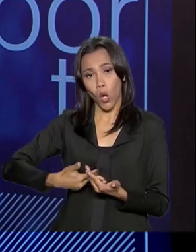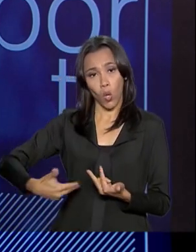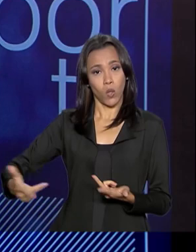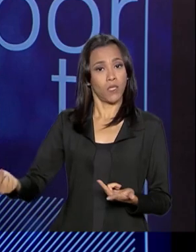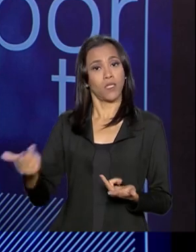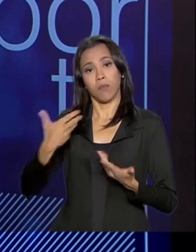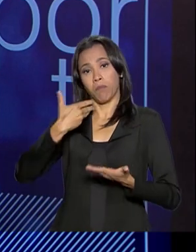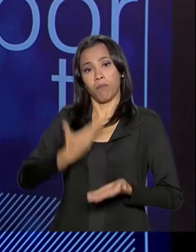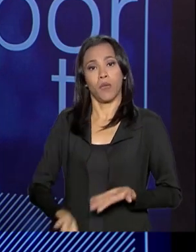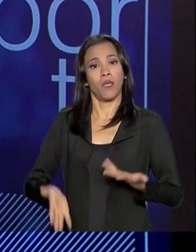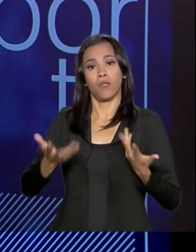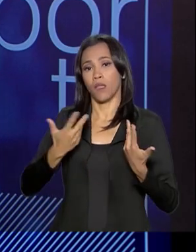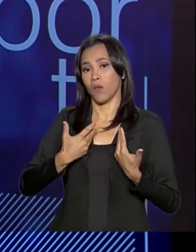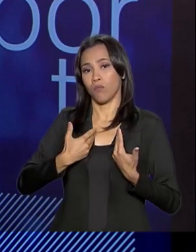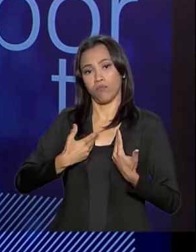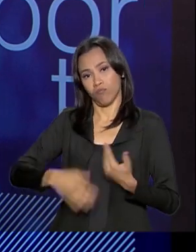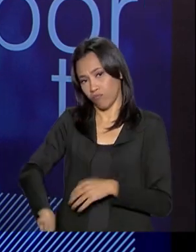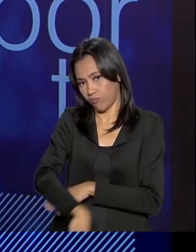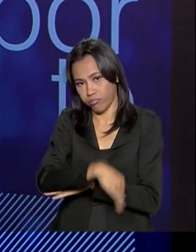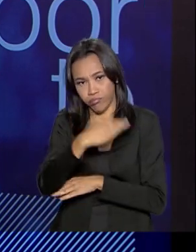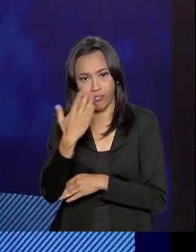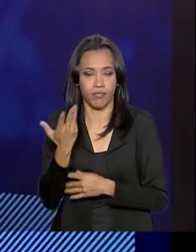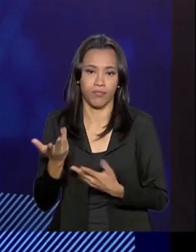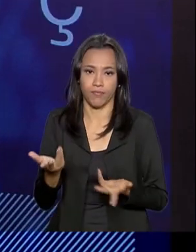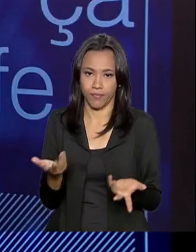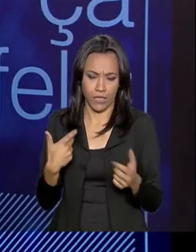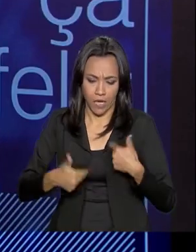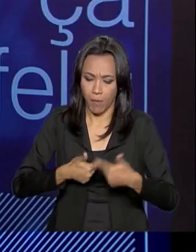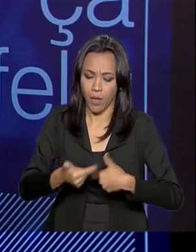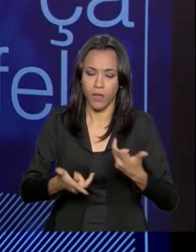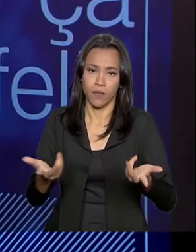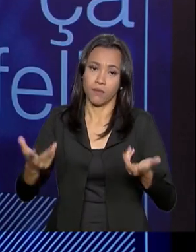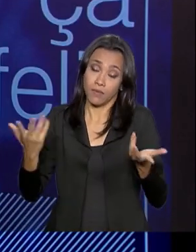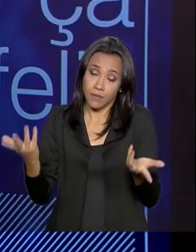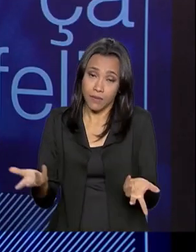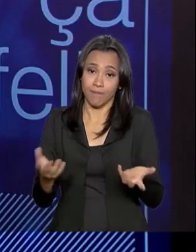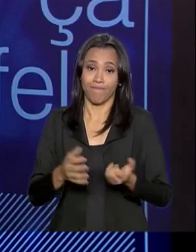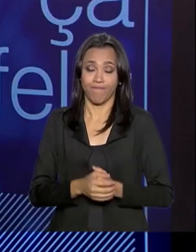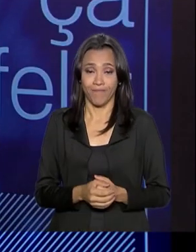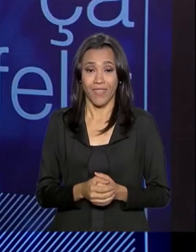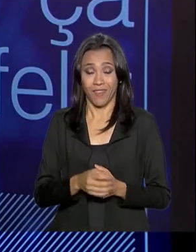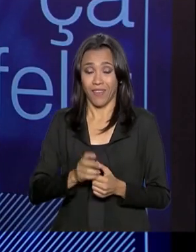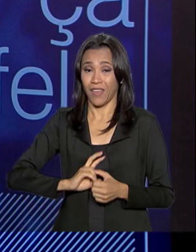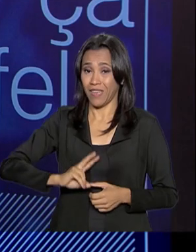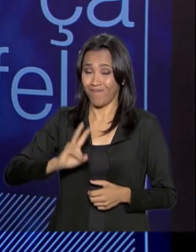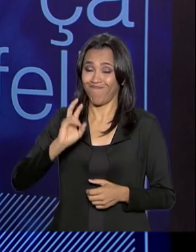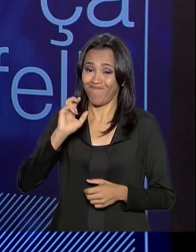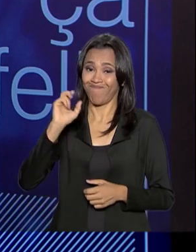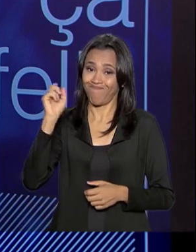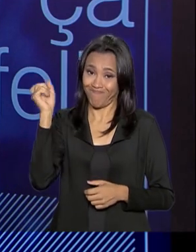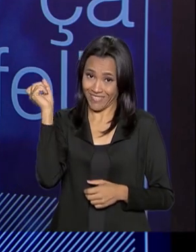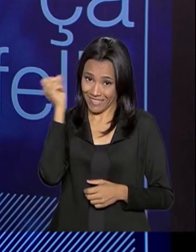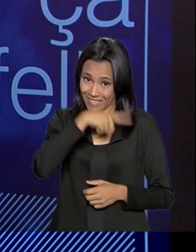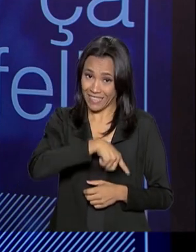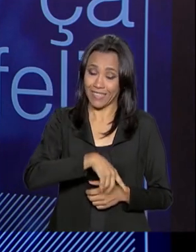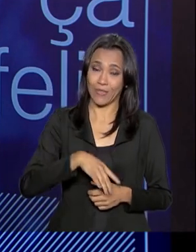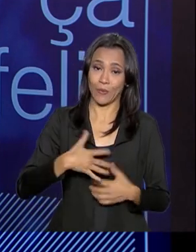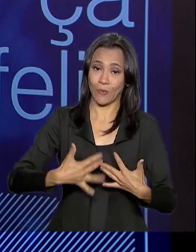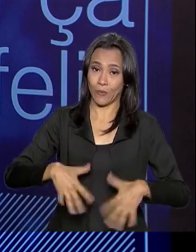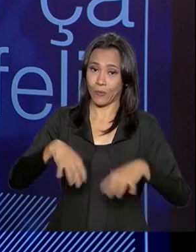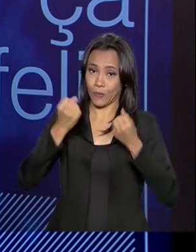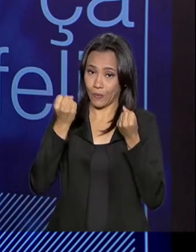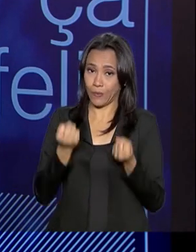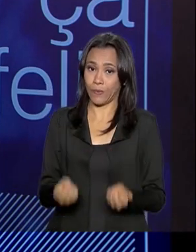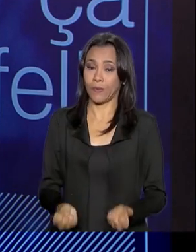a cada dia. Então, é uma situação grave e o Bolsa Família vem